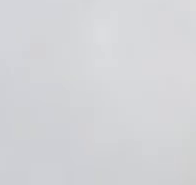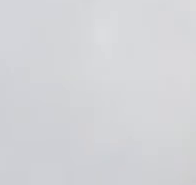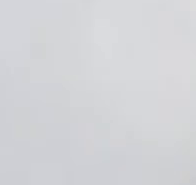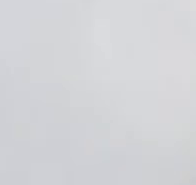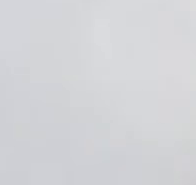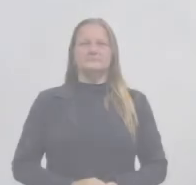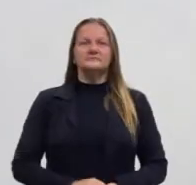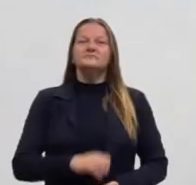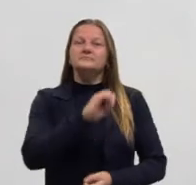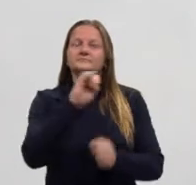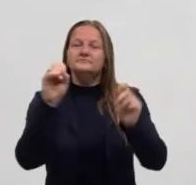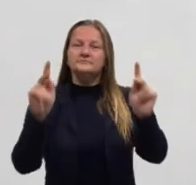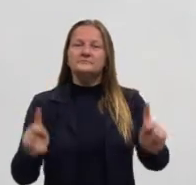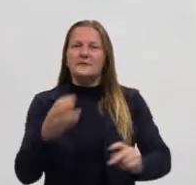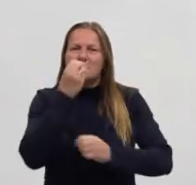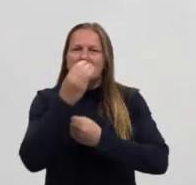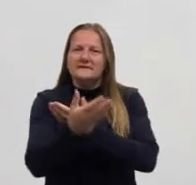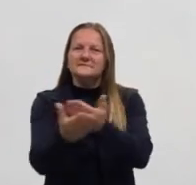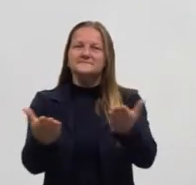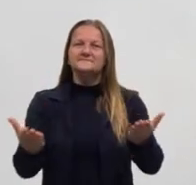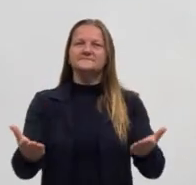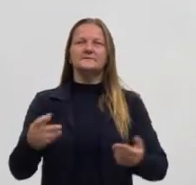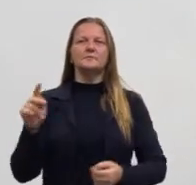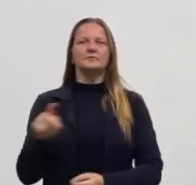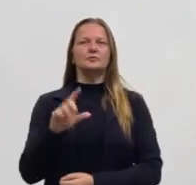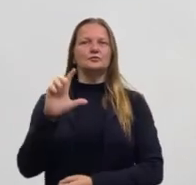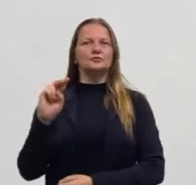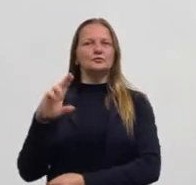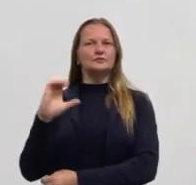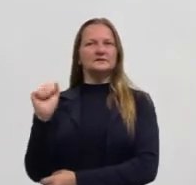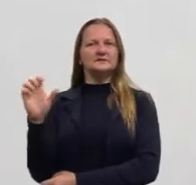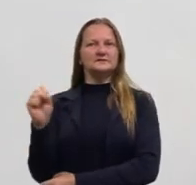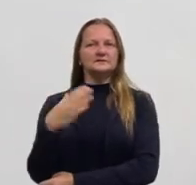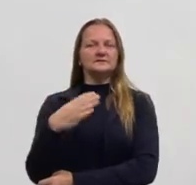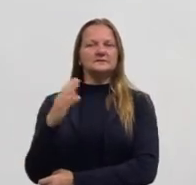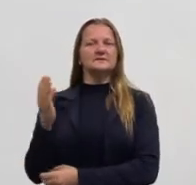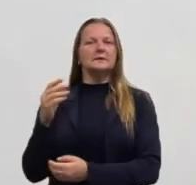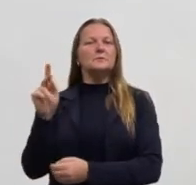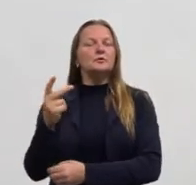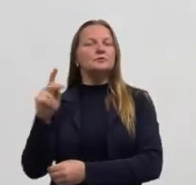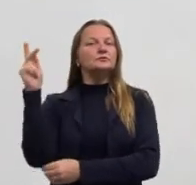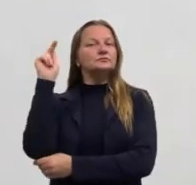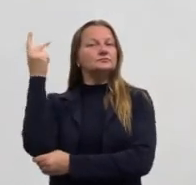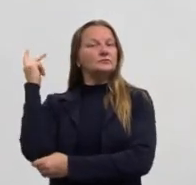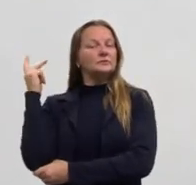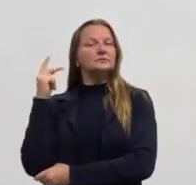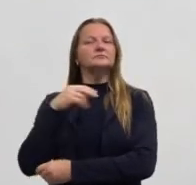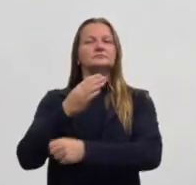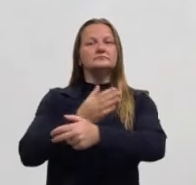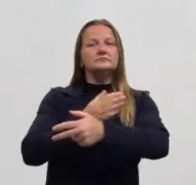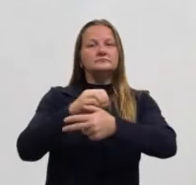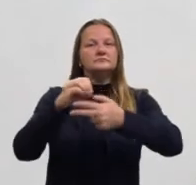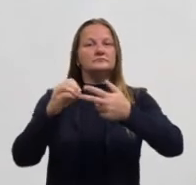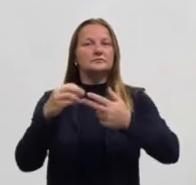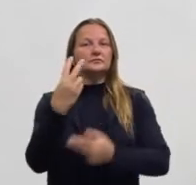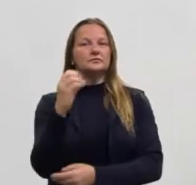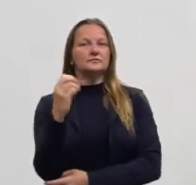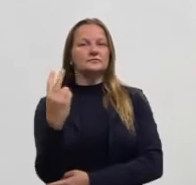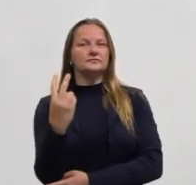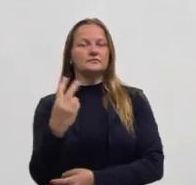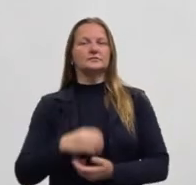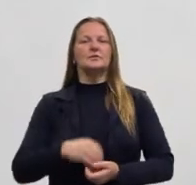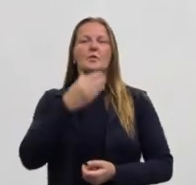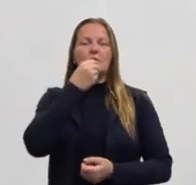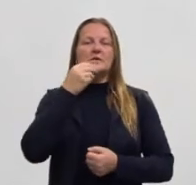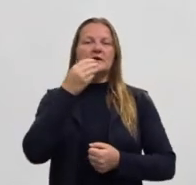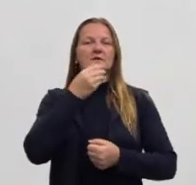E aí, pessoal, tudo bem? Eu sou o Lucas Labella, professor de História do Pré-ENEM-RS 2022. Eu sou um homem